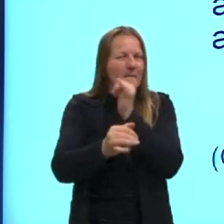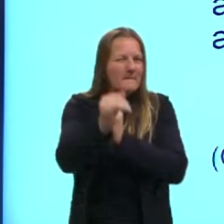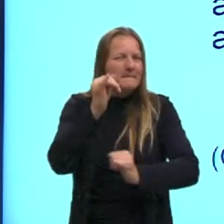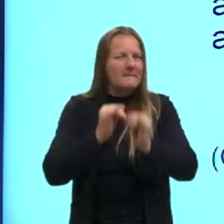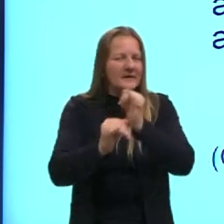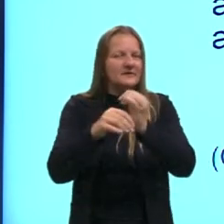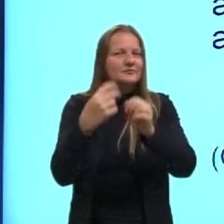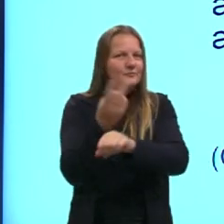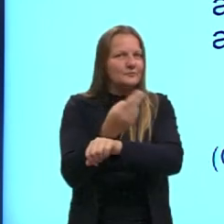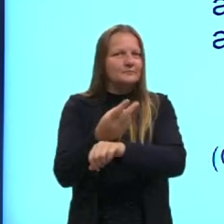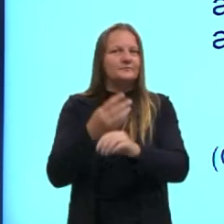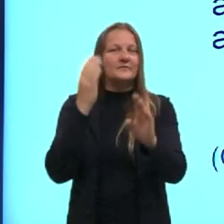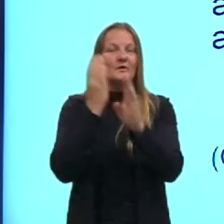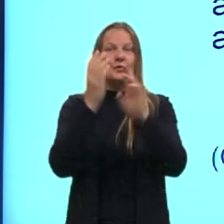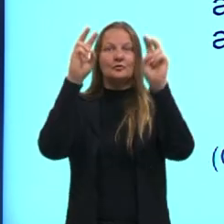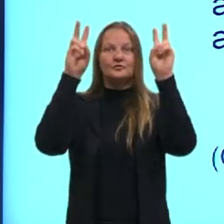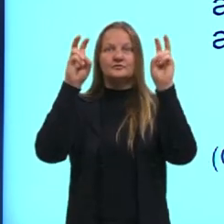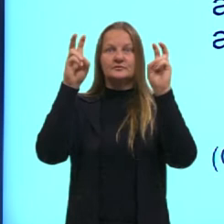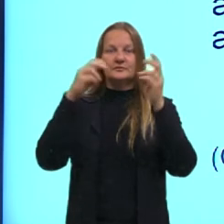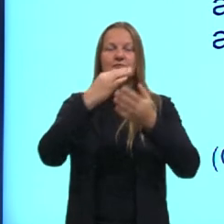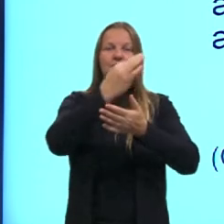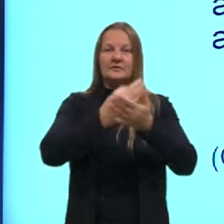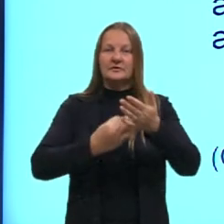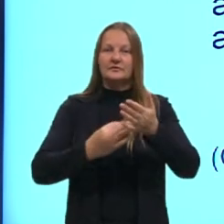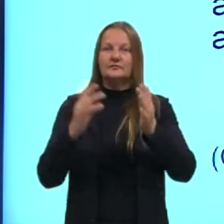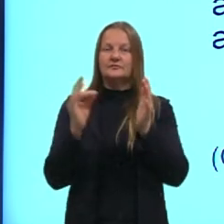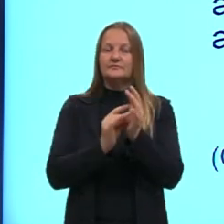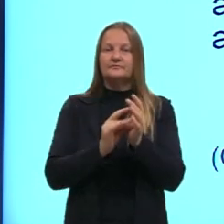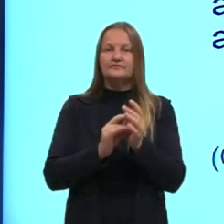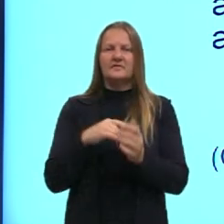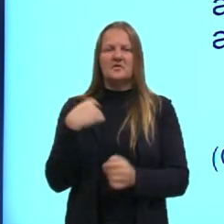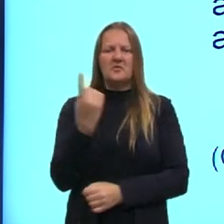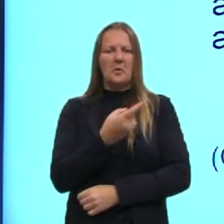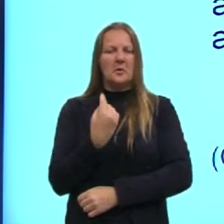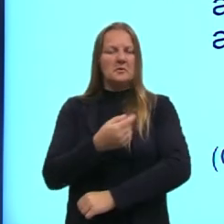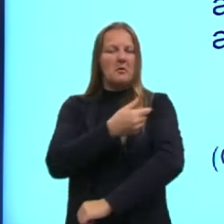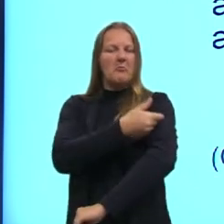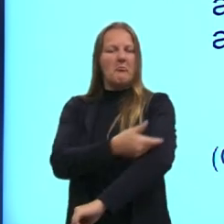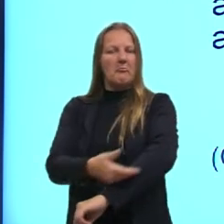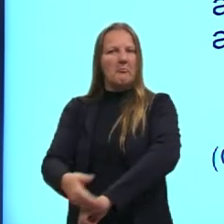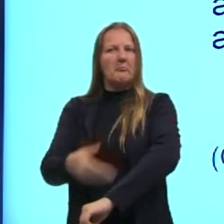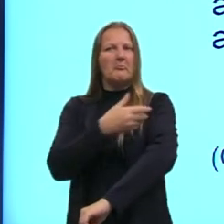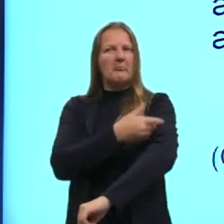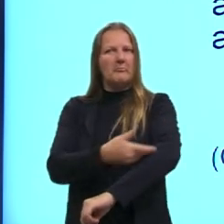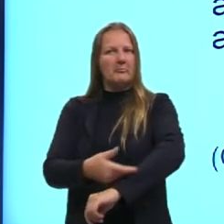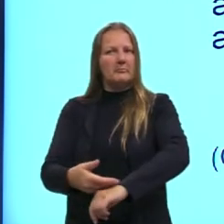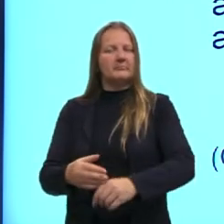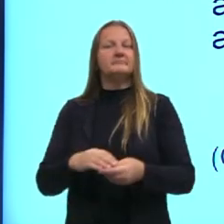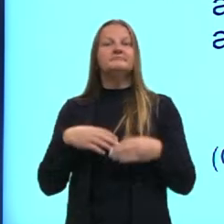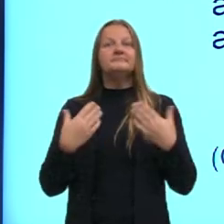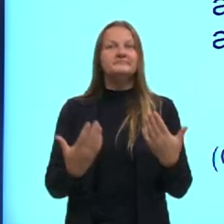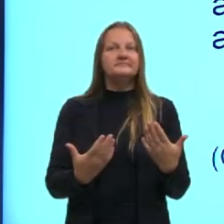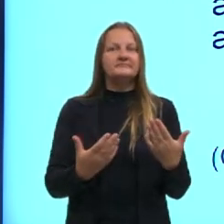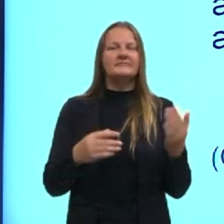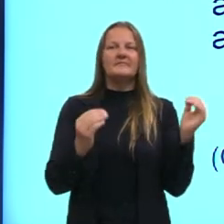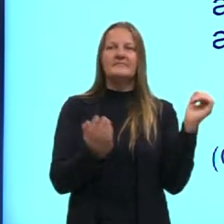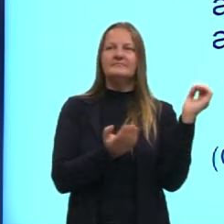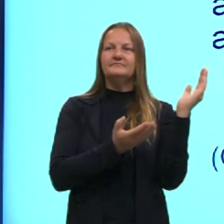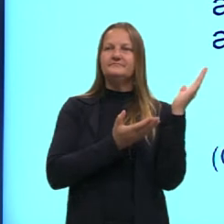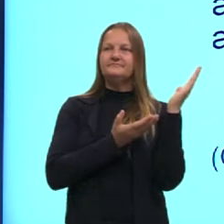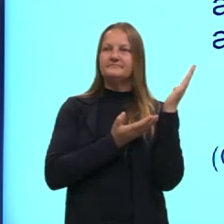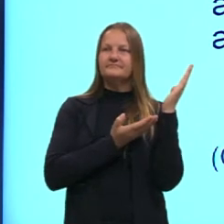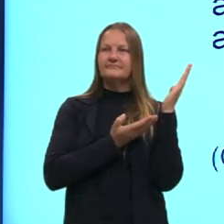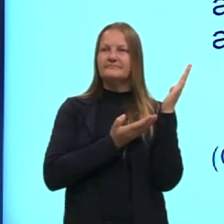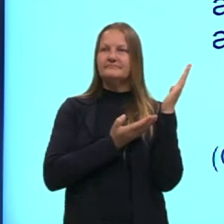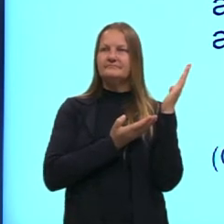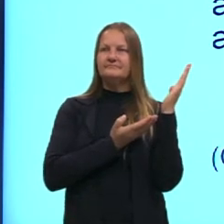texto. O título do texto original é A Gente Se Acostuma. E aqui, esse trecho nos diz